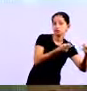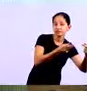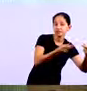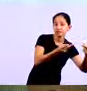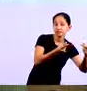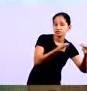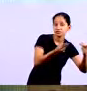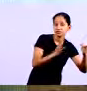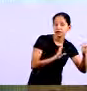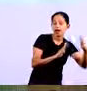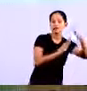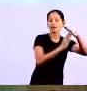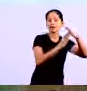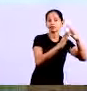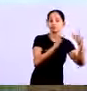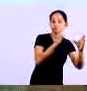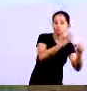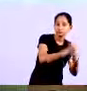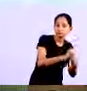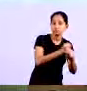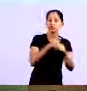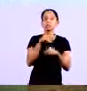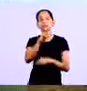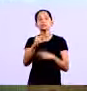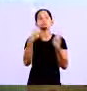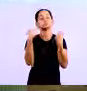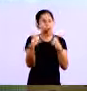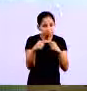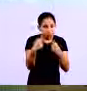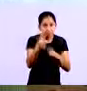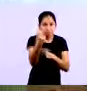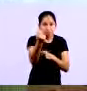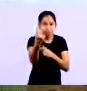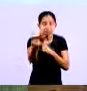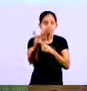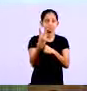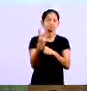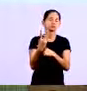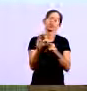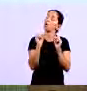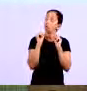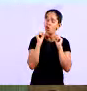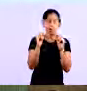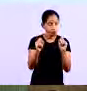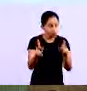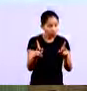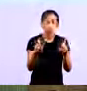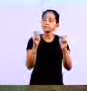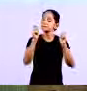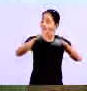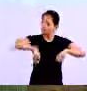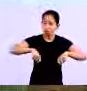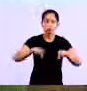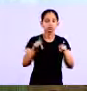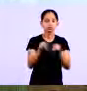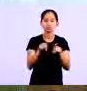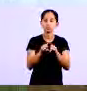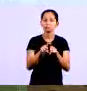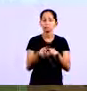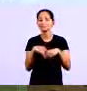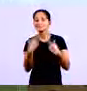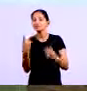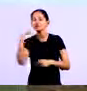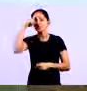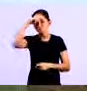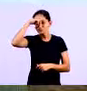prevenir. Caso seja necessário fazer um empréstimo, você conseguir esse empréstimo, se o capital de giro for pouco, se você estiver passando por uma